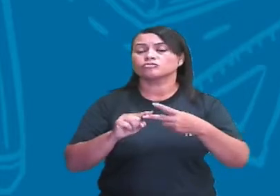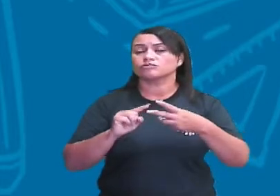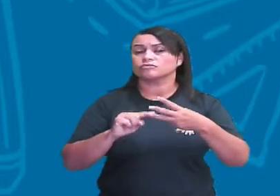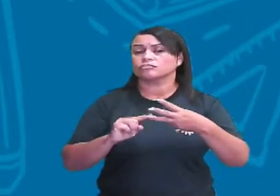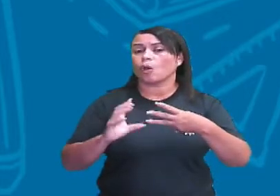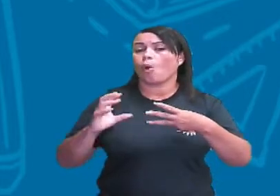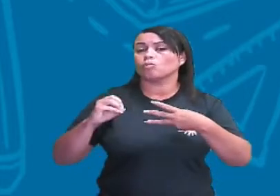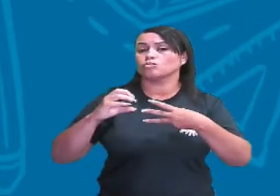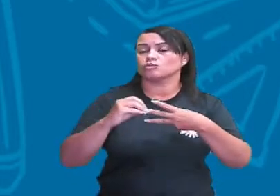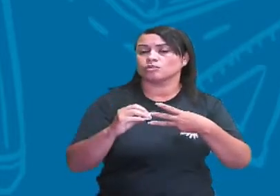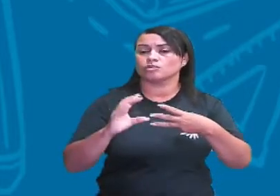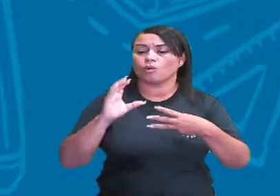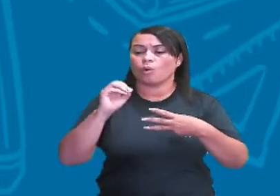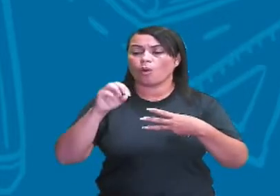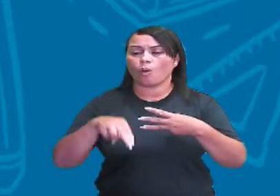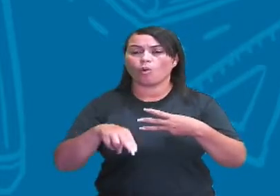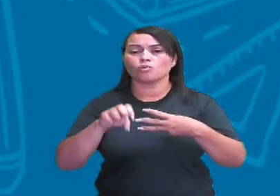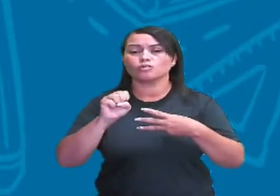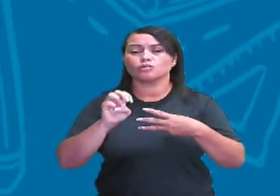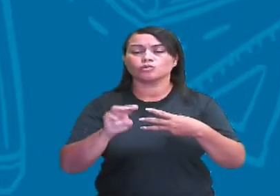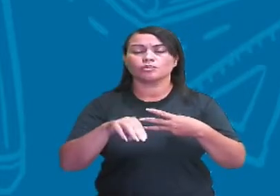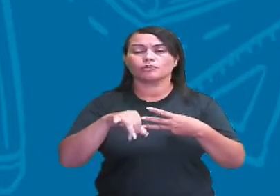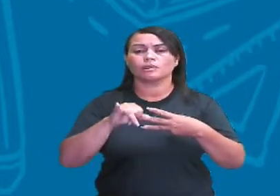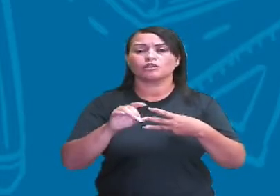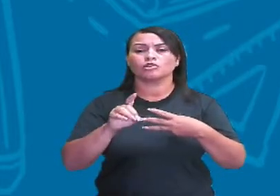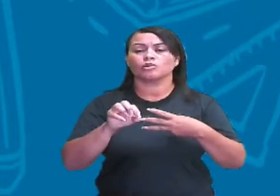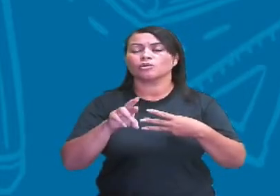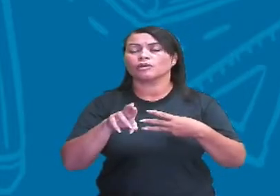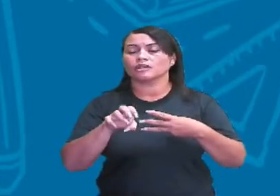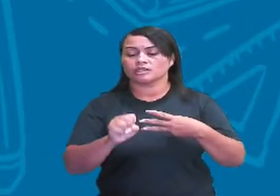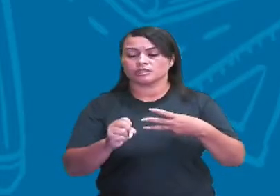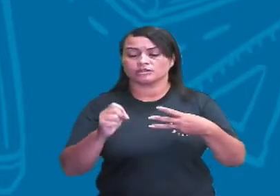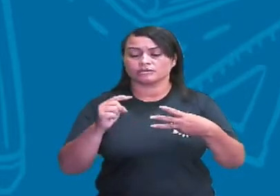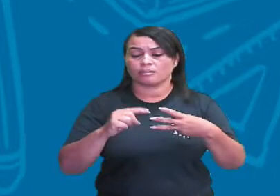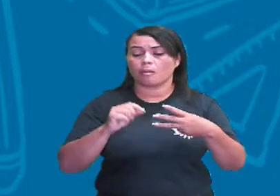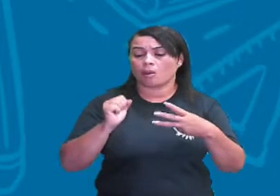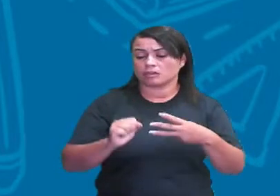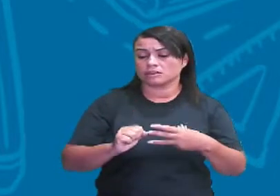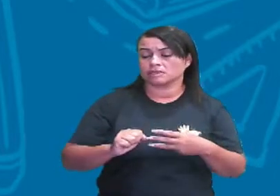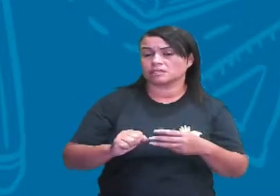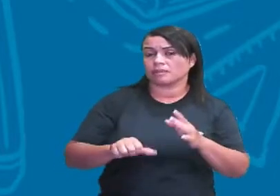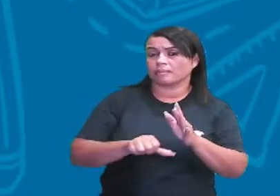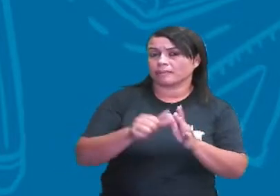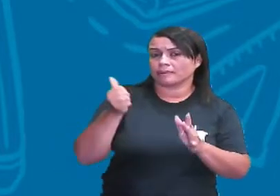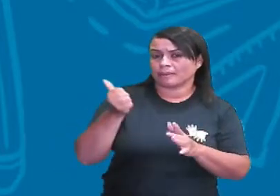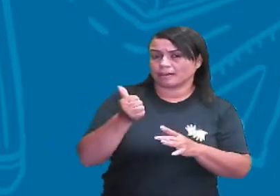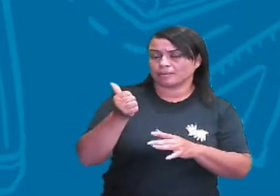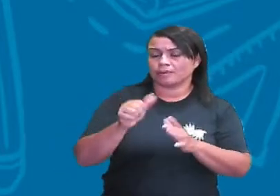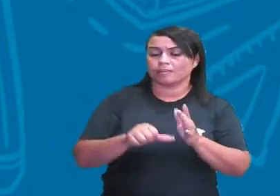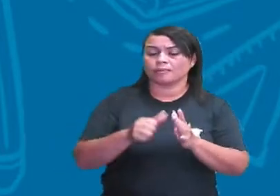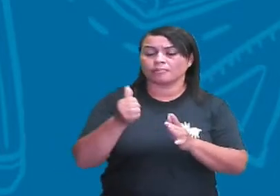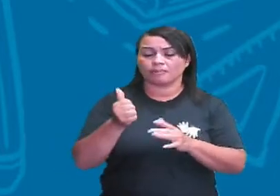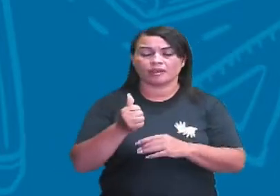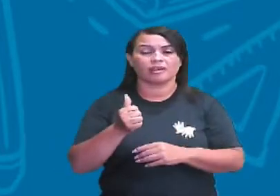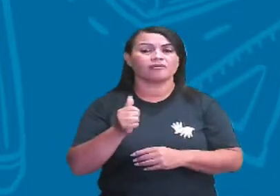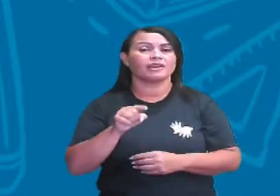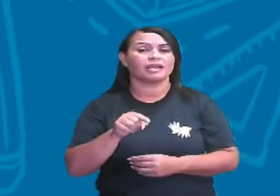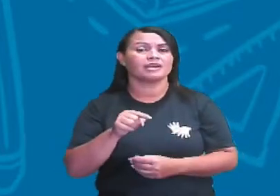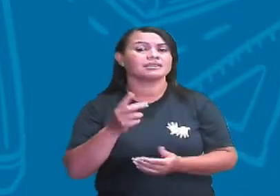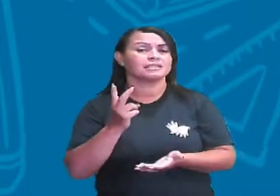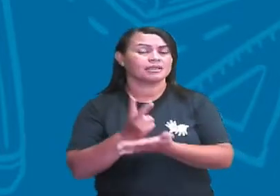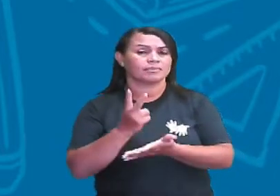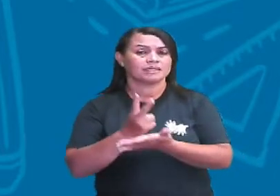ser primário, todo consumidor primário vai se alimentar do produtor, vai se alimentar de uma